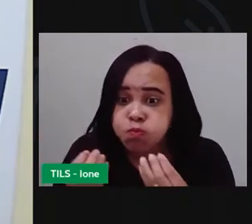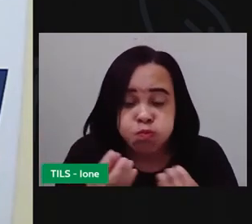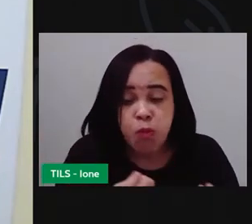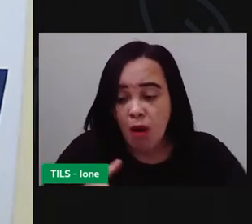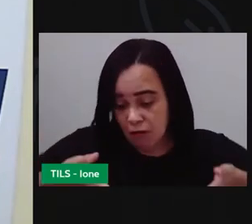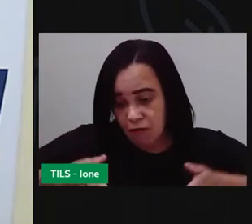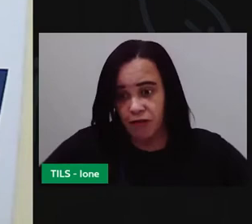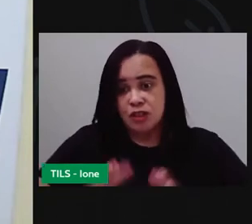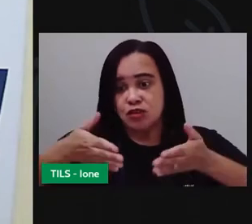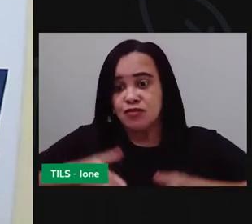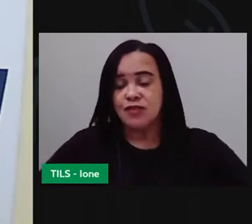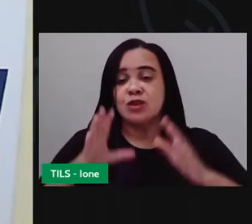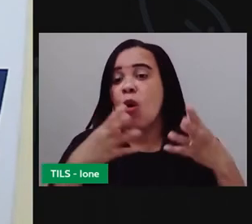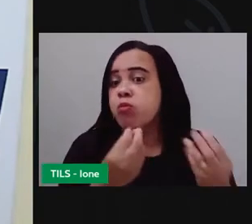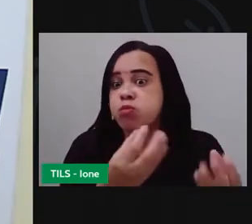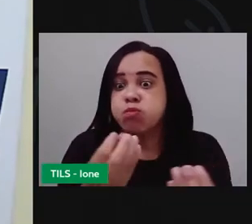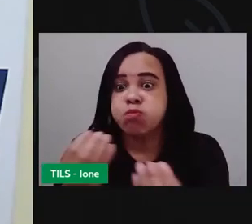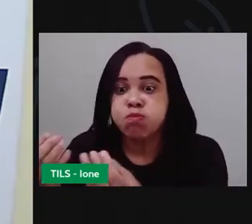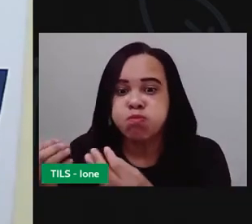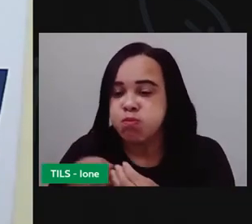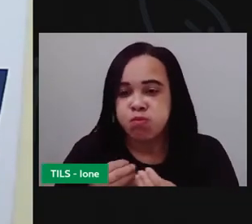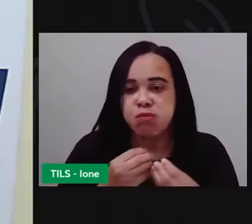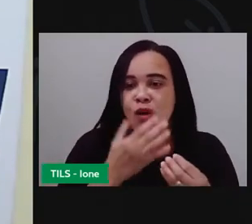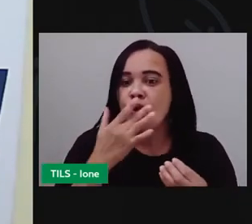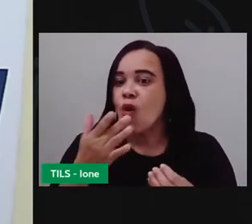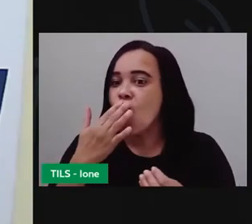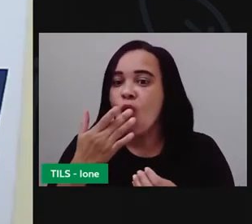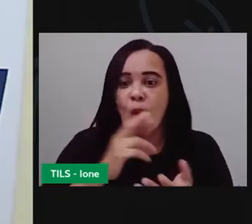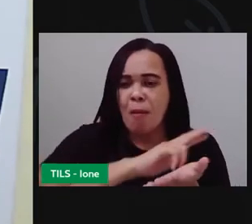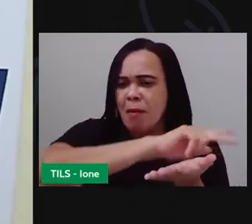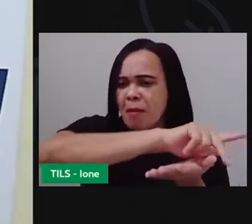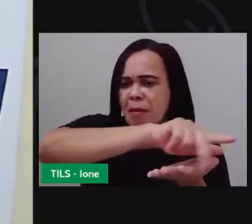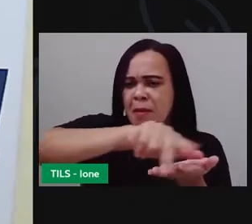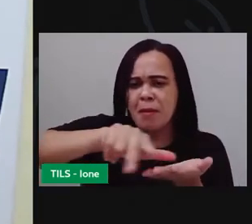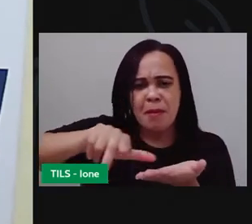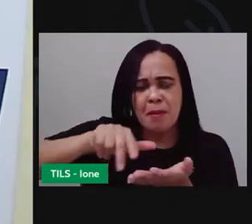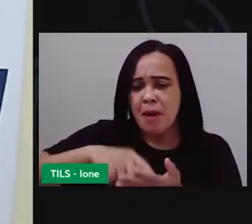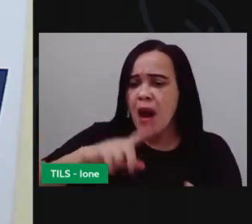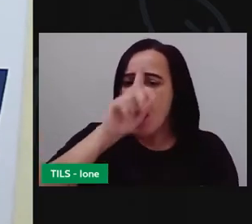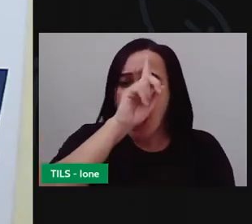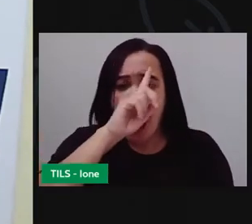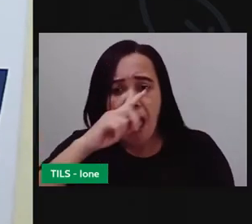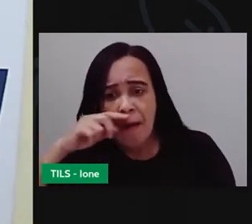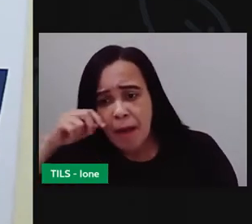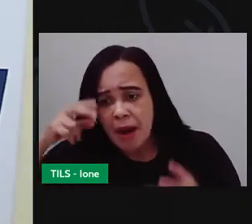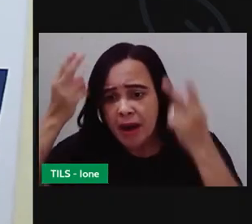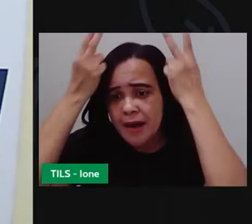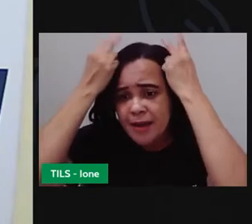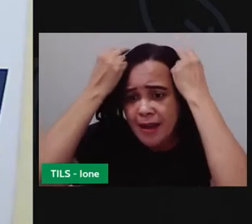jeito, é filhote de todas as cores. E foi coelhinho amarelo,